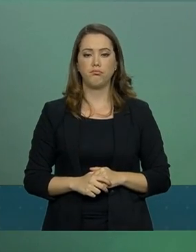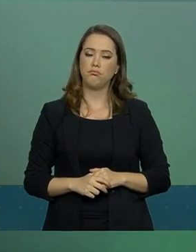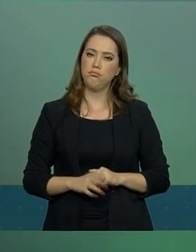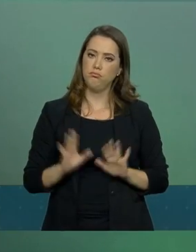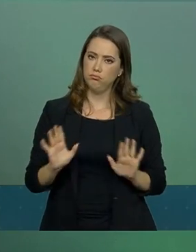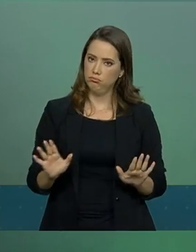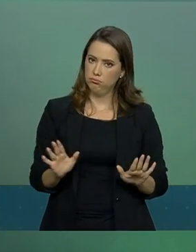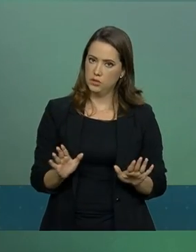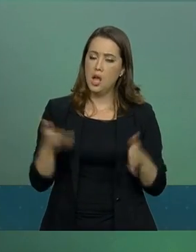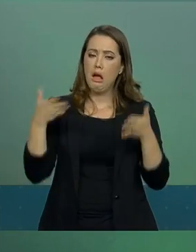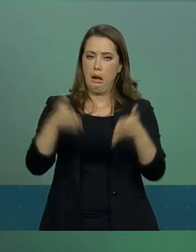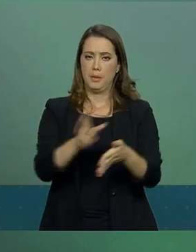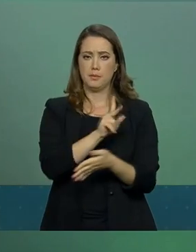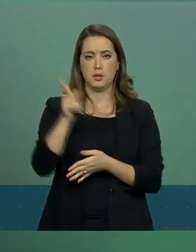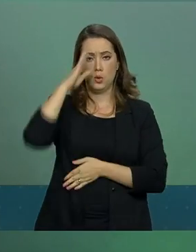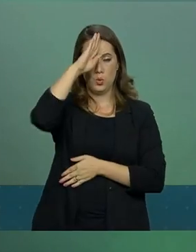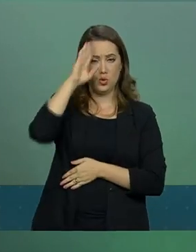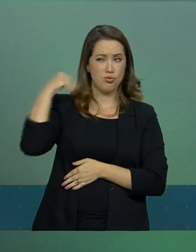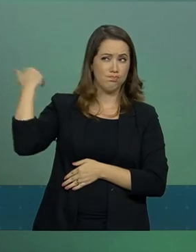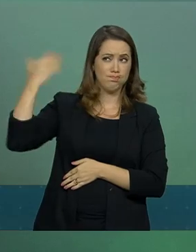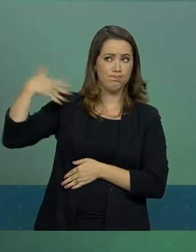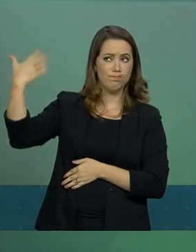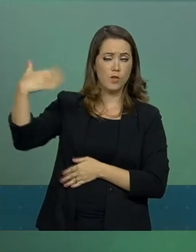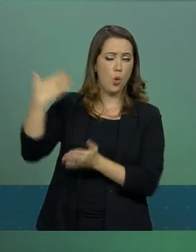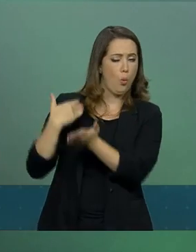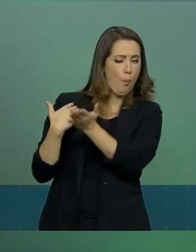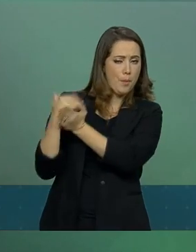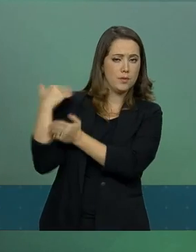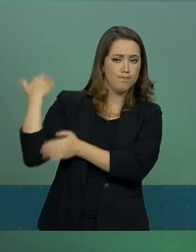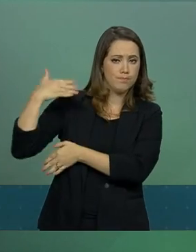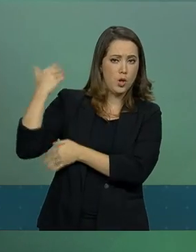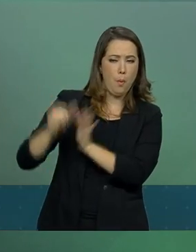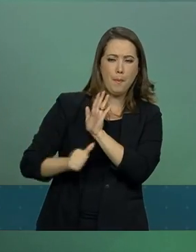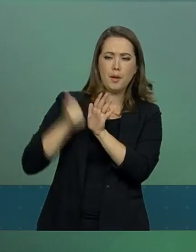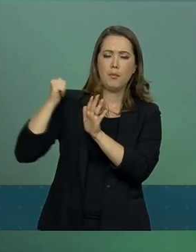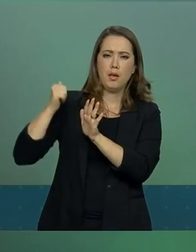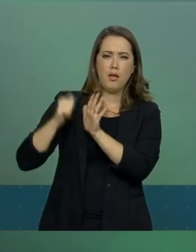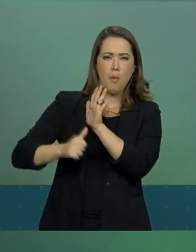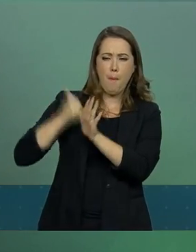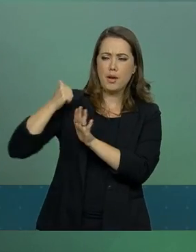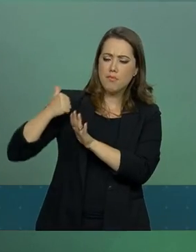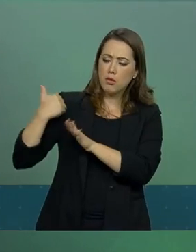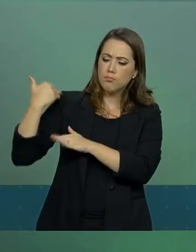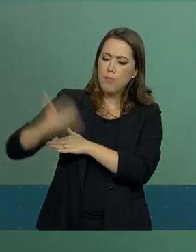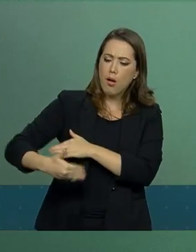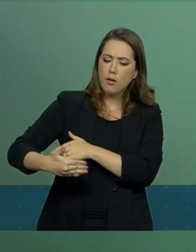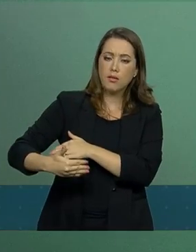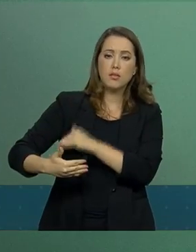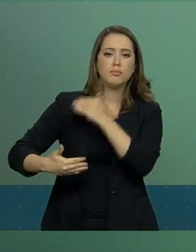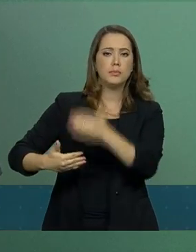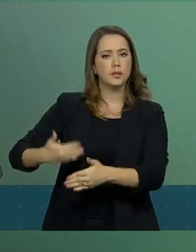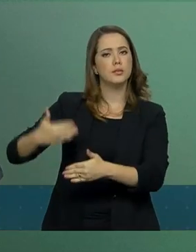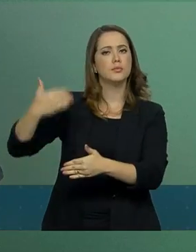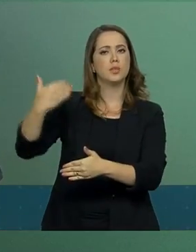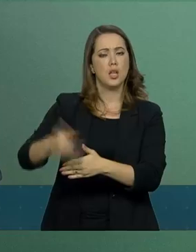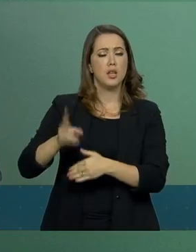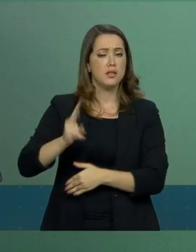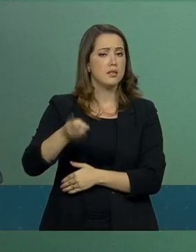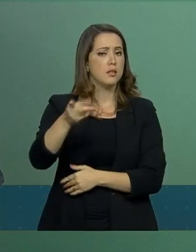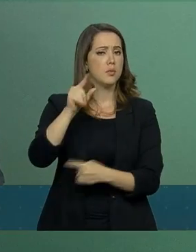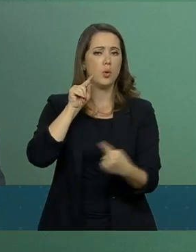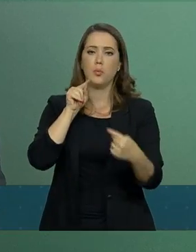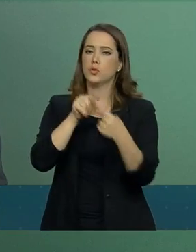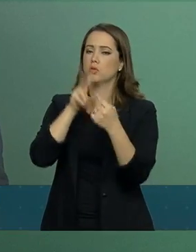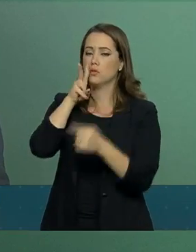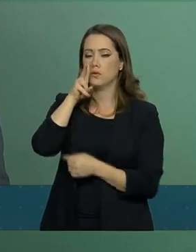presidente, não de agora, desde o início do processo, desde aquele primeiro passo desta longa caminhada, vem sendo sempre no sentido